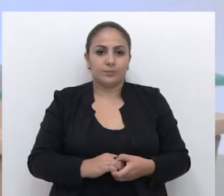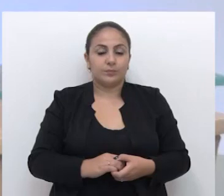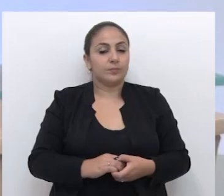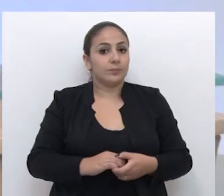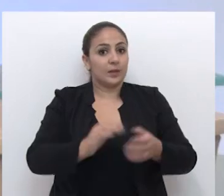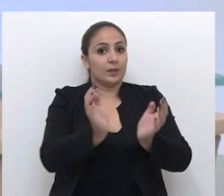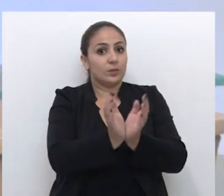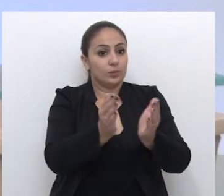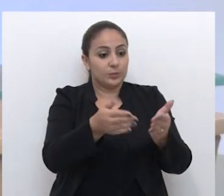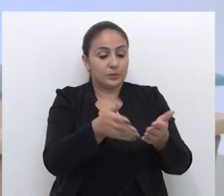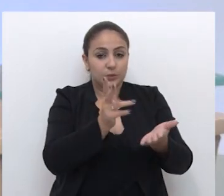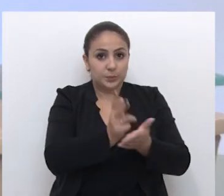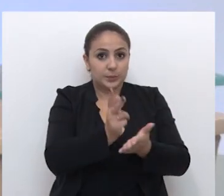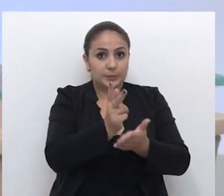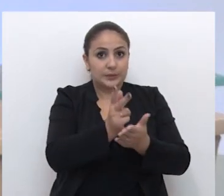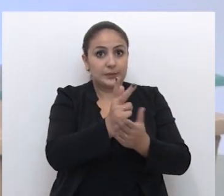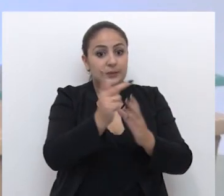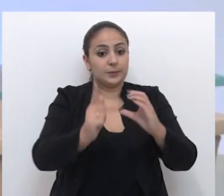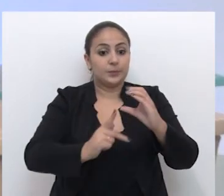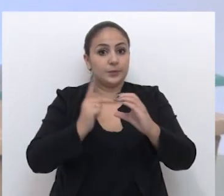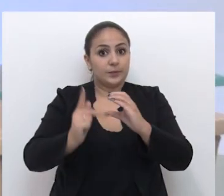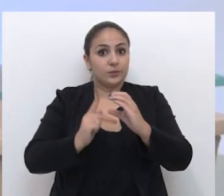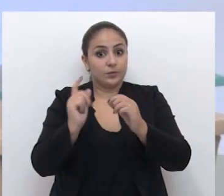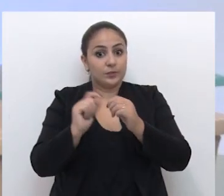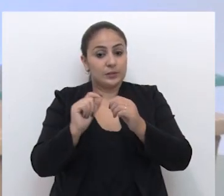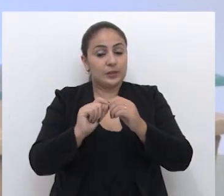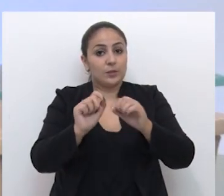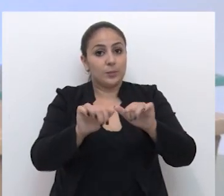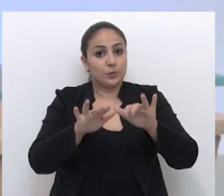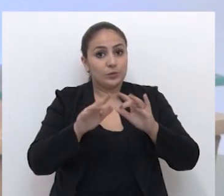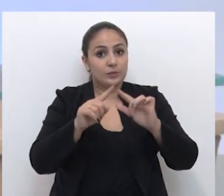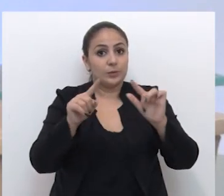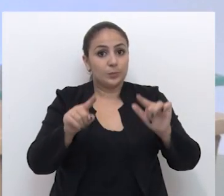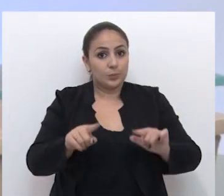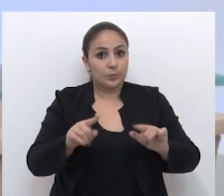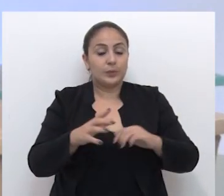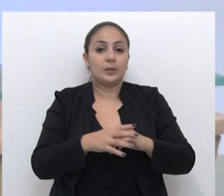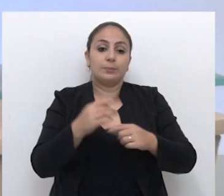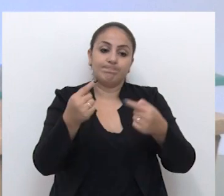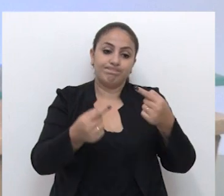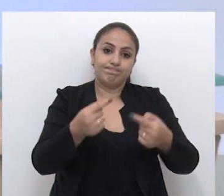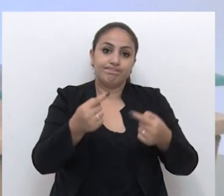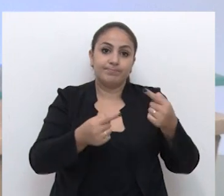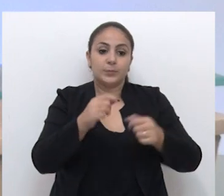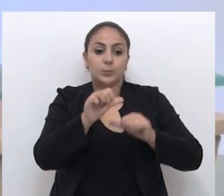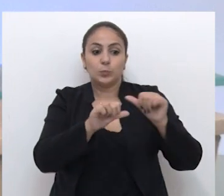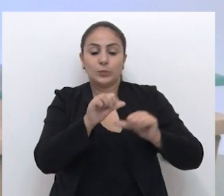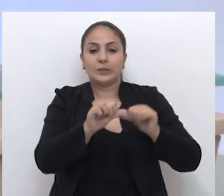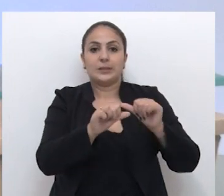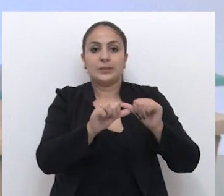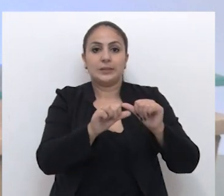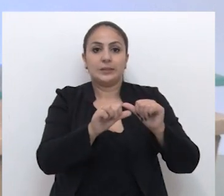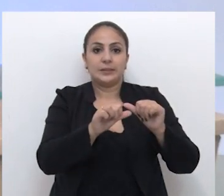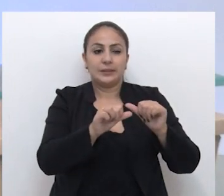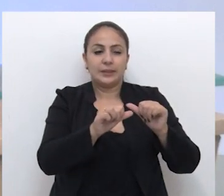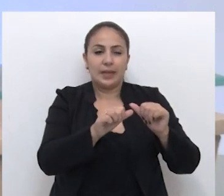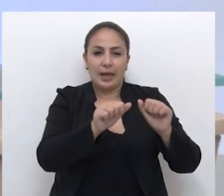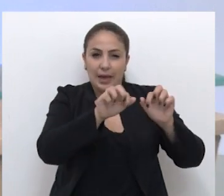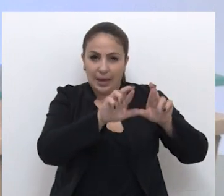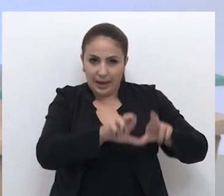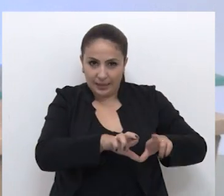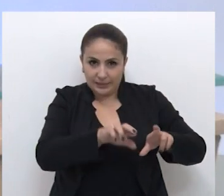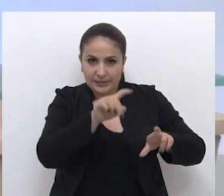As comissões permanentes da Câmara promoveram uma audiência pública para discutir a alteração na planta de